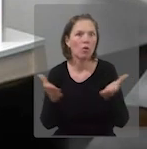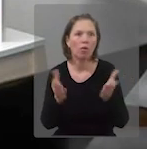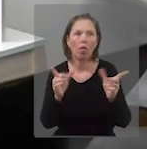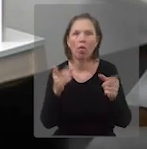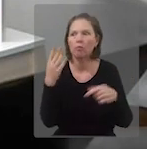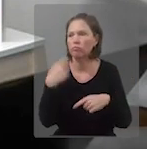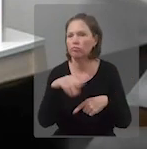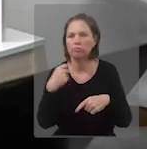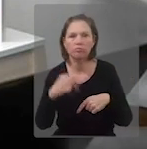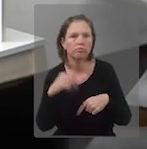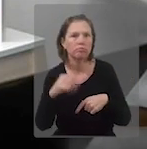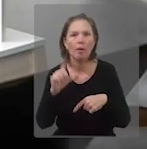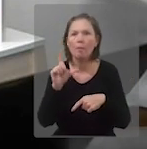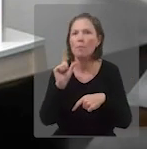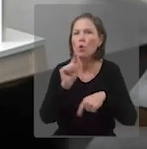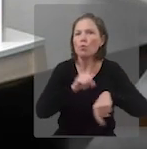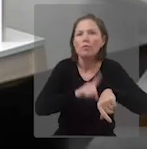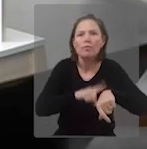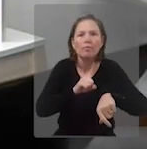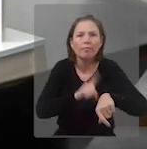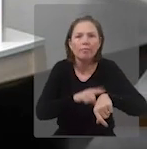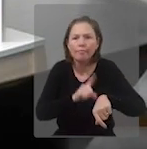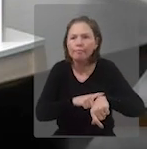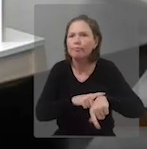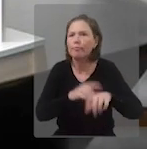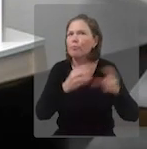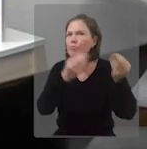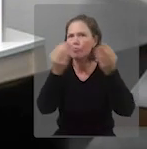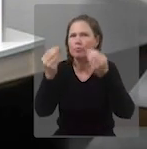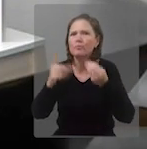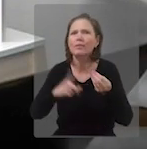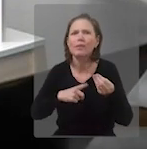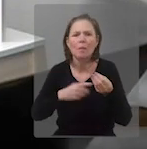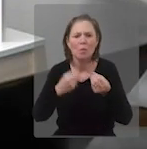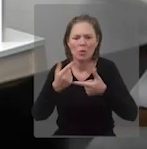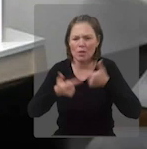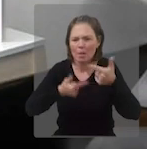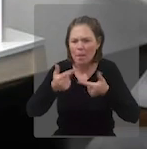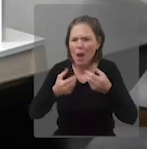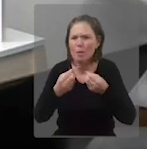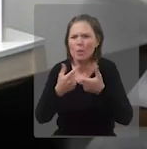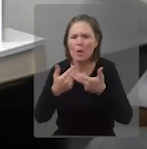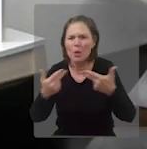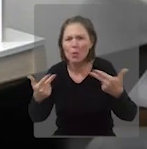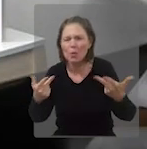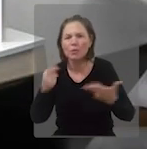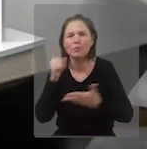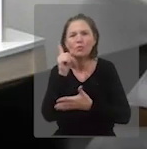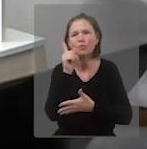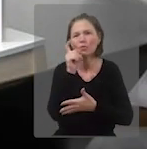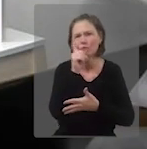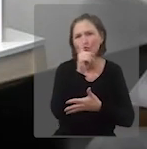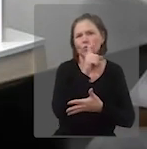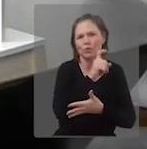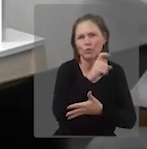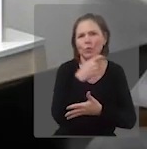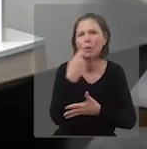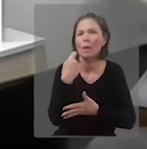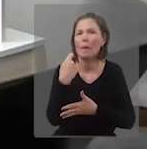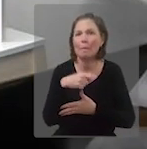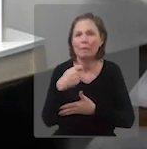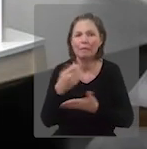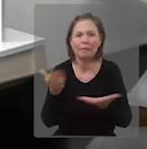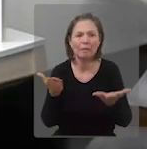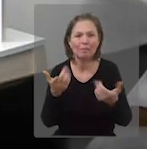Tão escasso, tão difícil hoje em dia, acho que todo mundo passa por isso, né, a gente tem tanta coisa, tanta opção, né, hoje em dia que